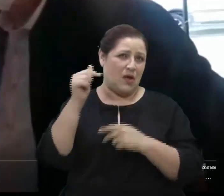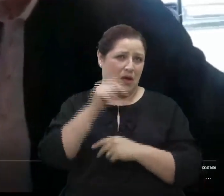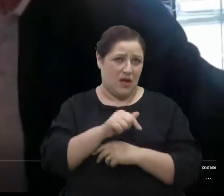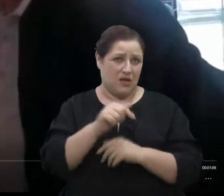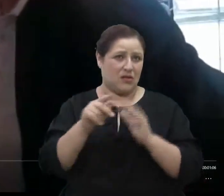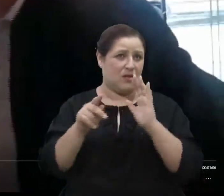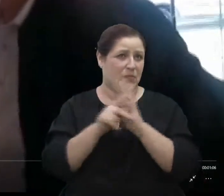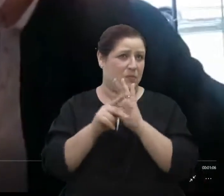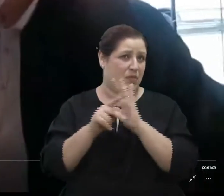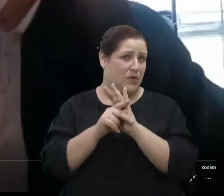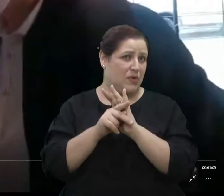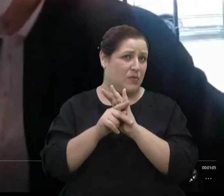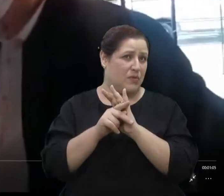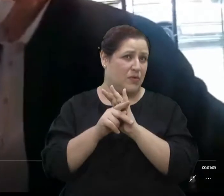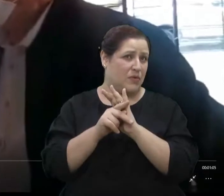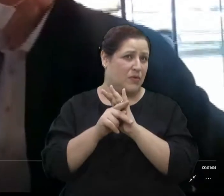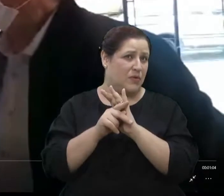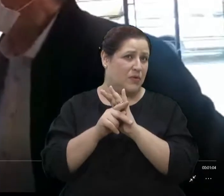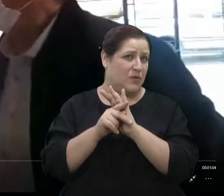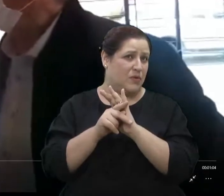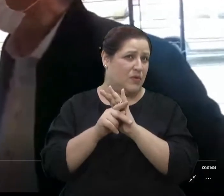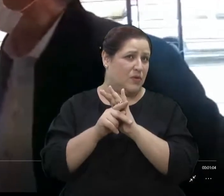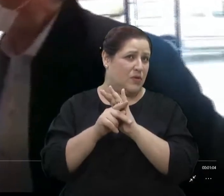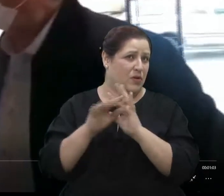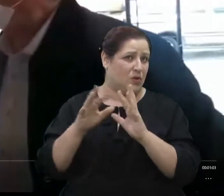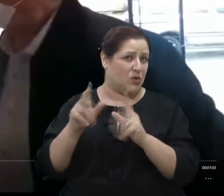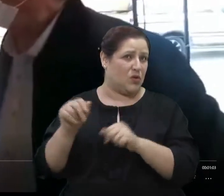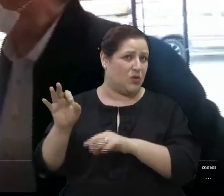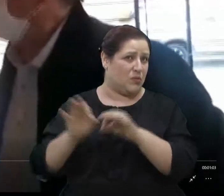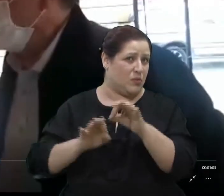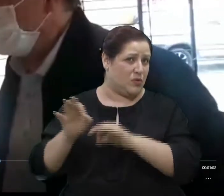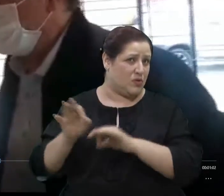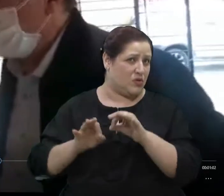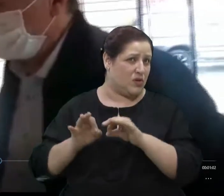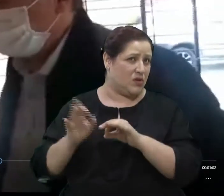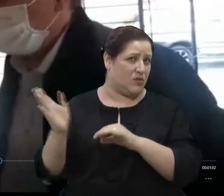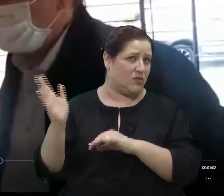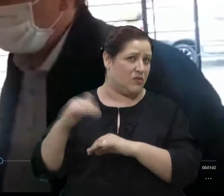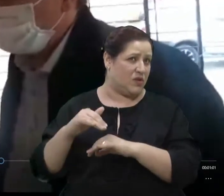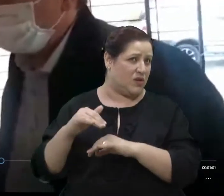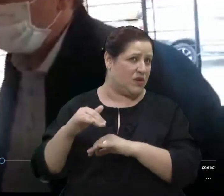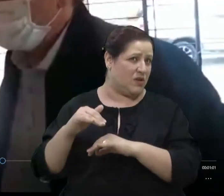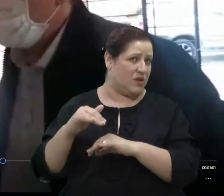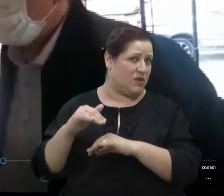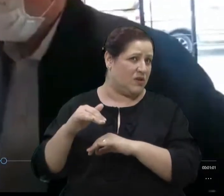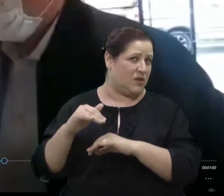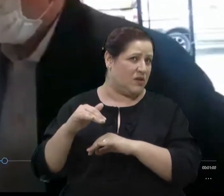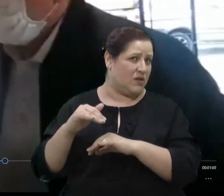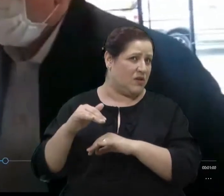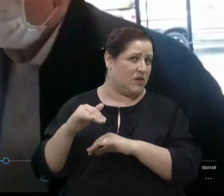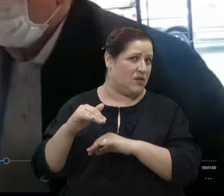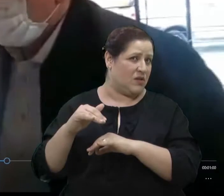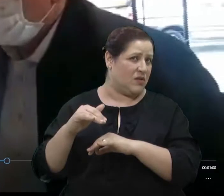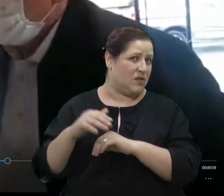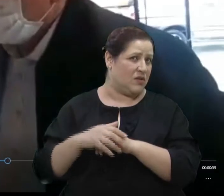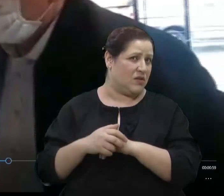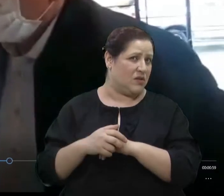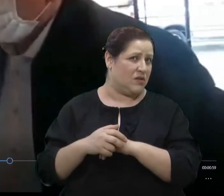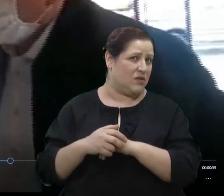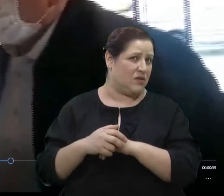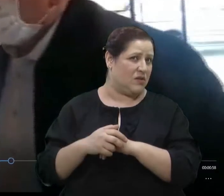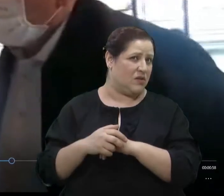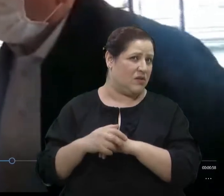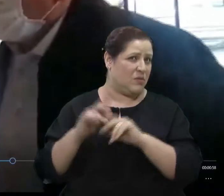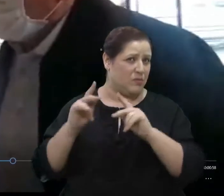vem tudo do carapiaria. Ah, é? Todo o projeto. eu gosto. Todo o projeto aqui vem do carapiaria. É tudo gente